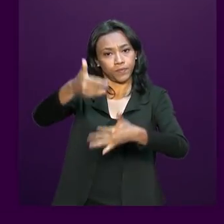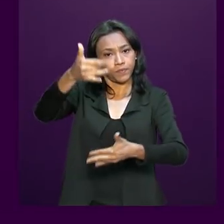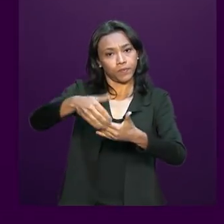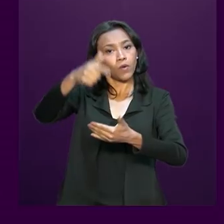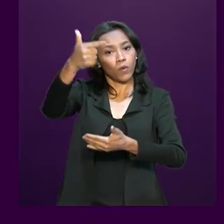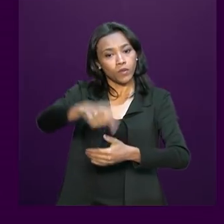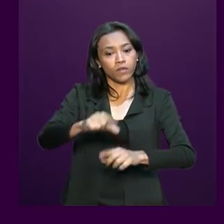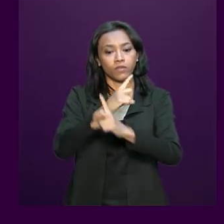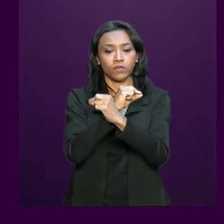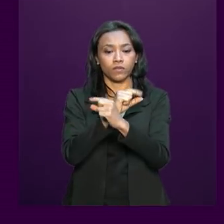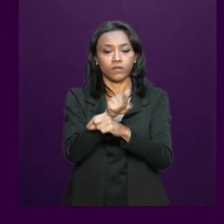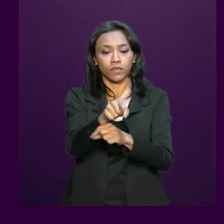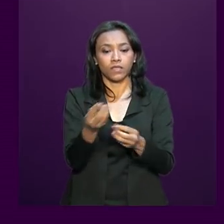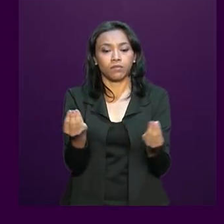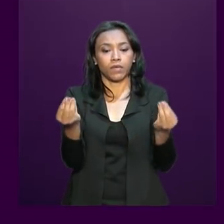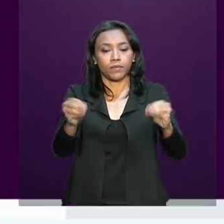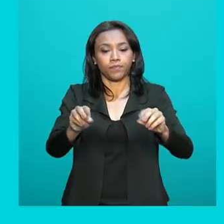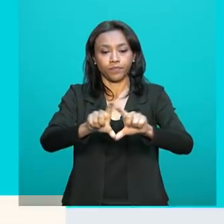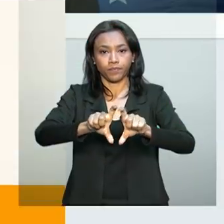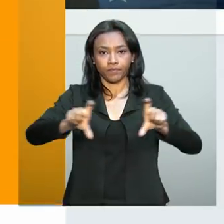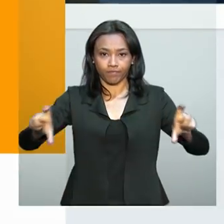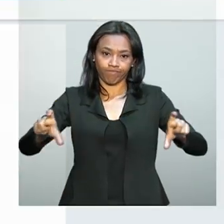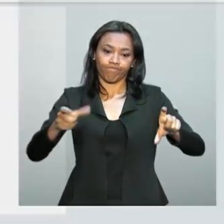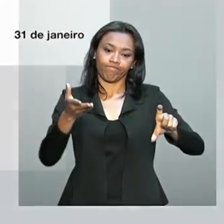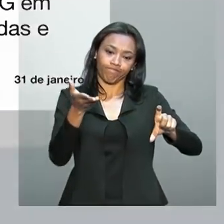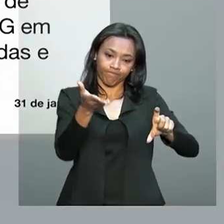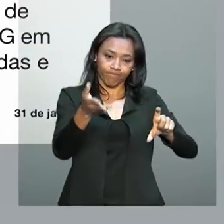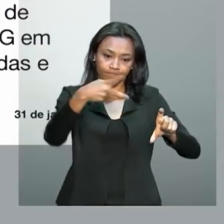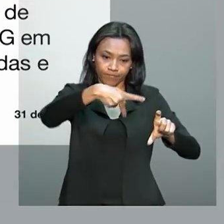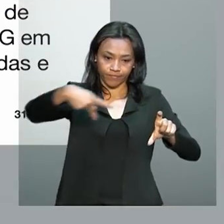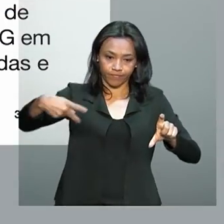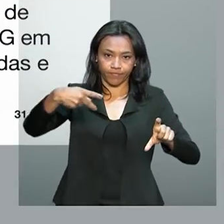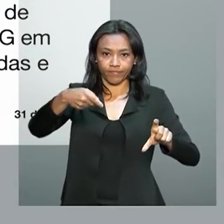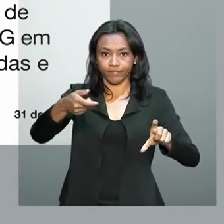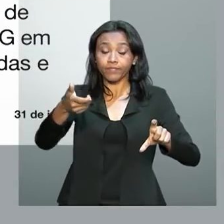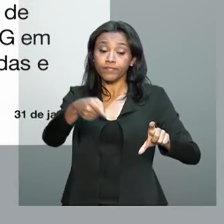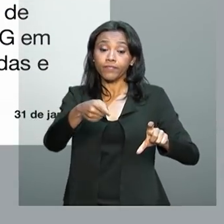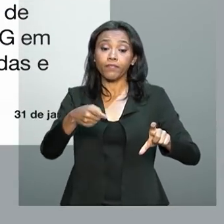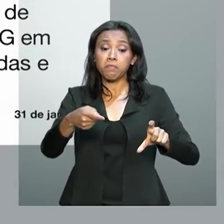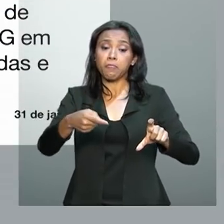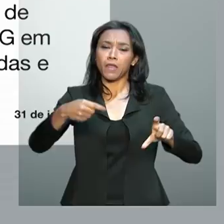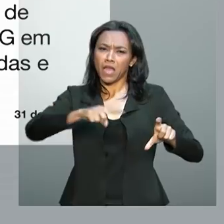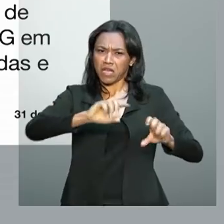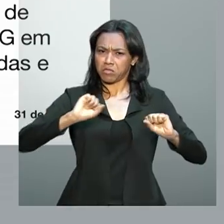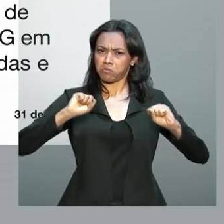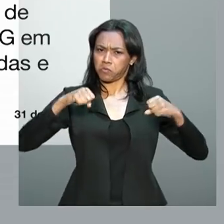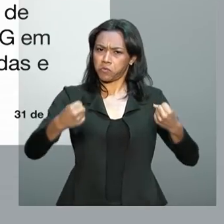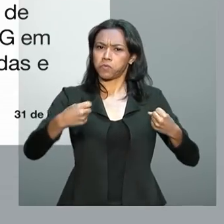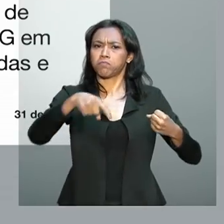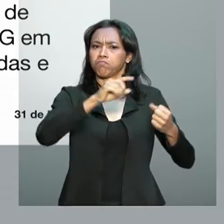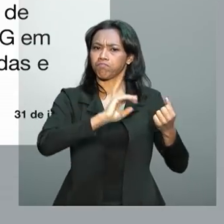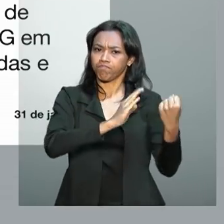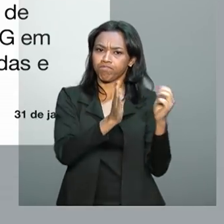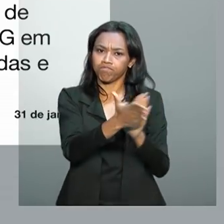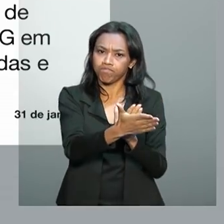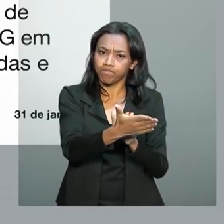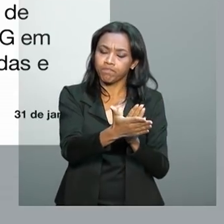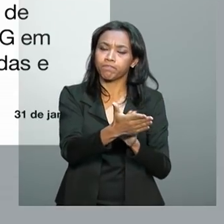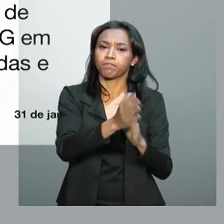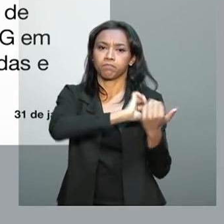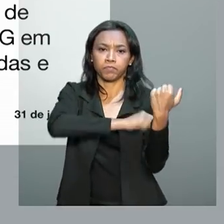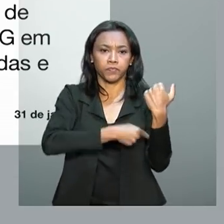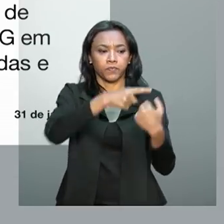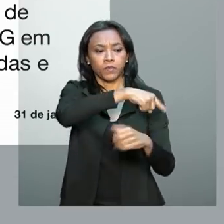novamente para se despedir. Disse o seguinte o presidente Jair Bolsonaro, as bravas tropas israelenses cedidas pelo primeiro-ministro